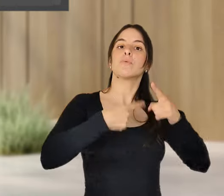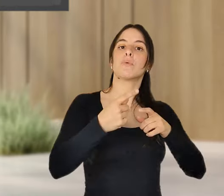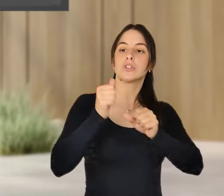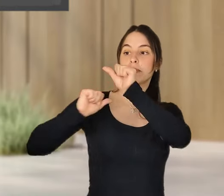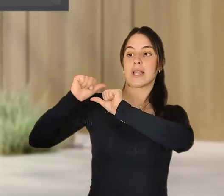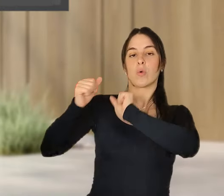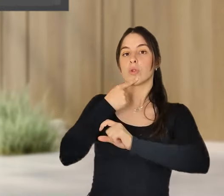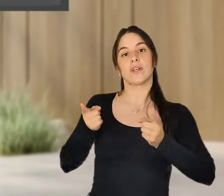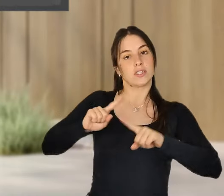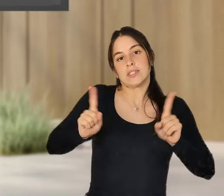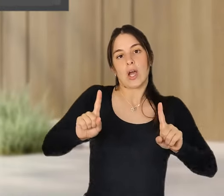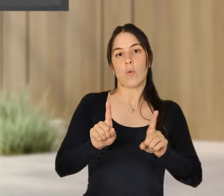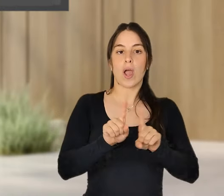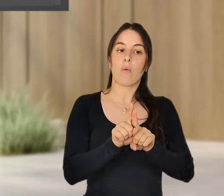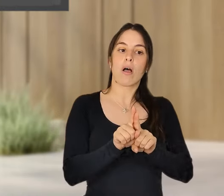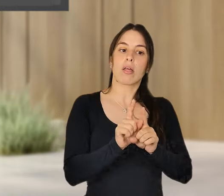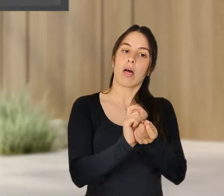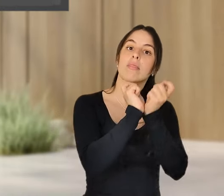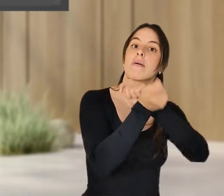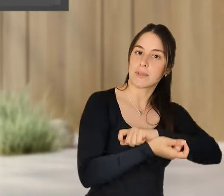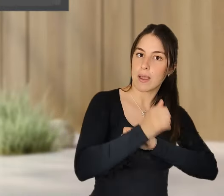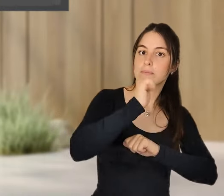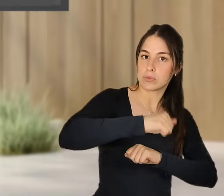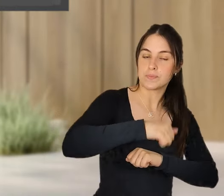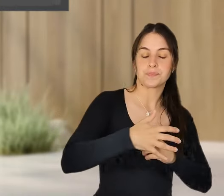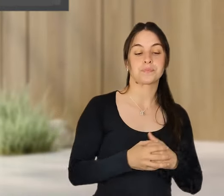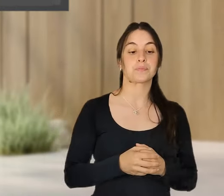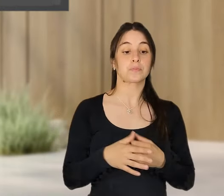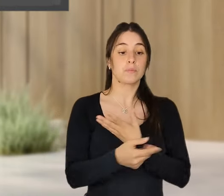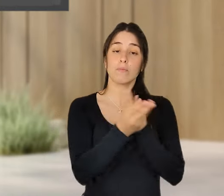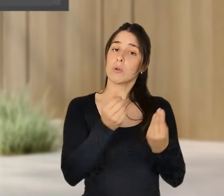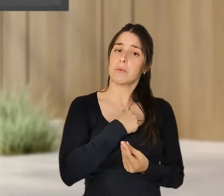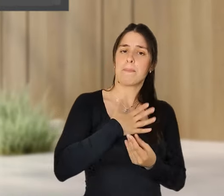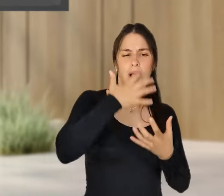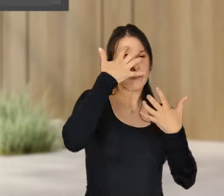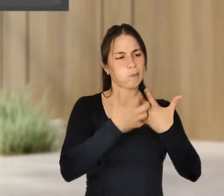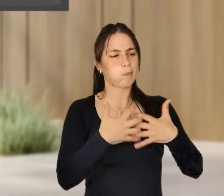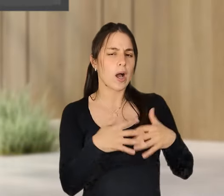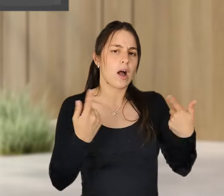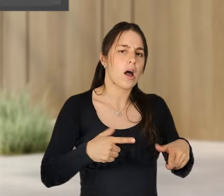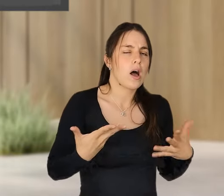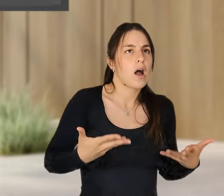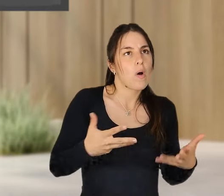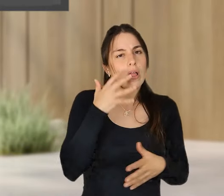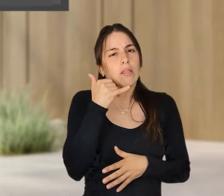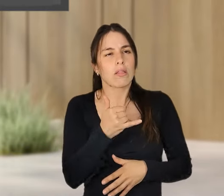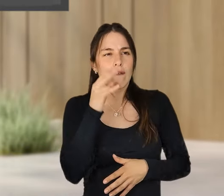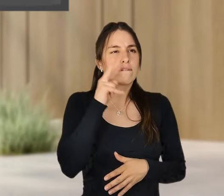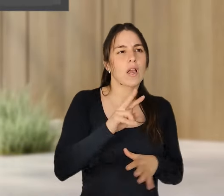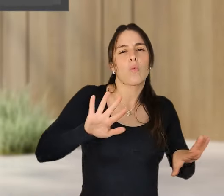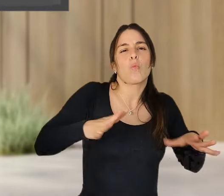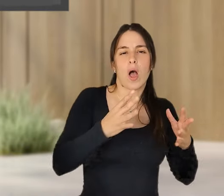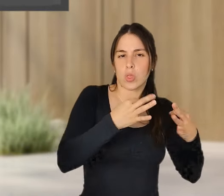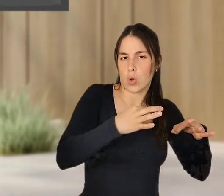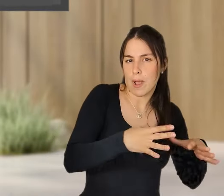uma prática de gestão, ainda muitas empresas têm dúvidas e agora estão à procura do novo normal. Há